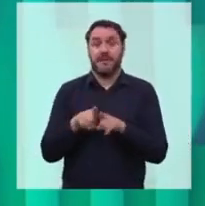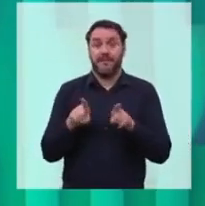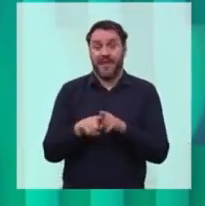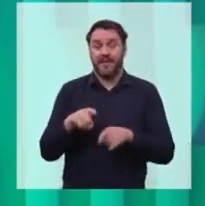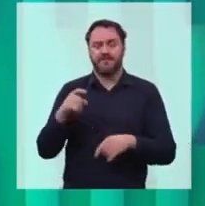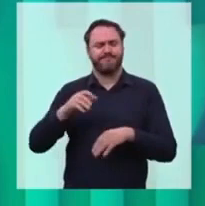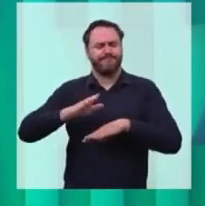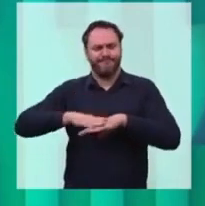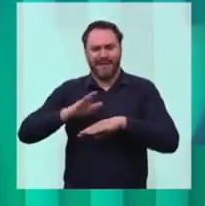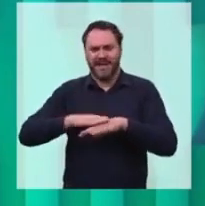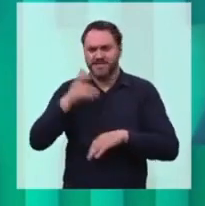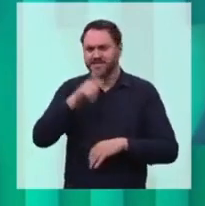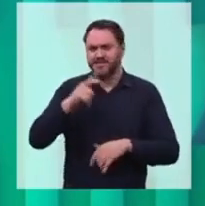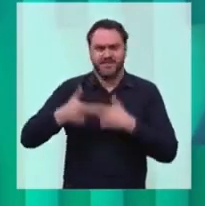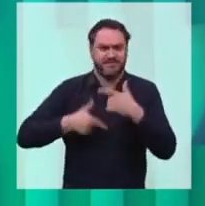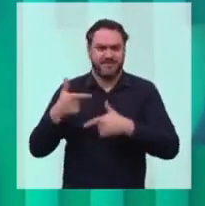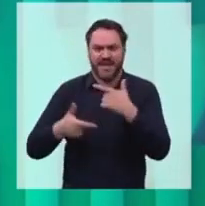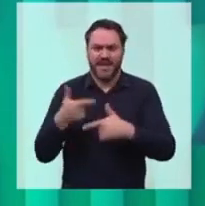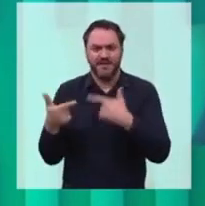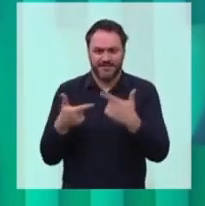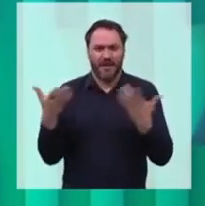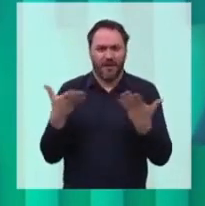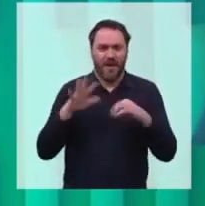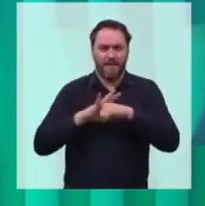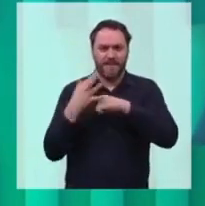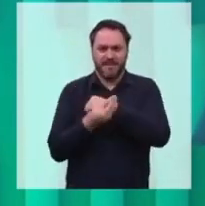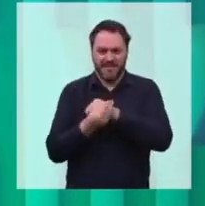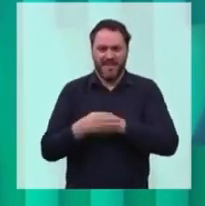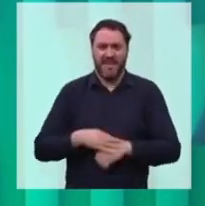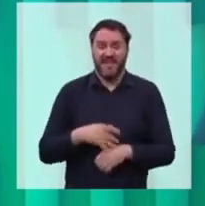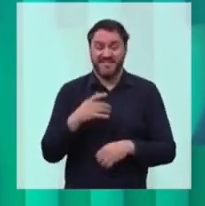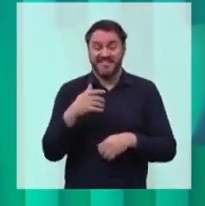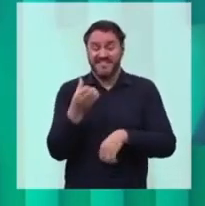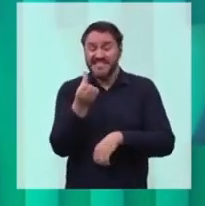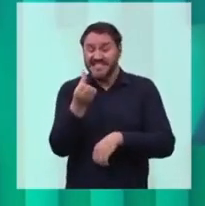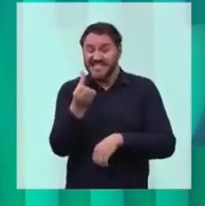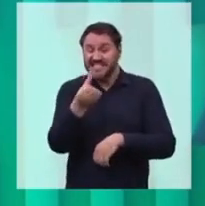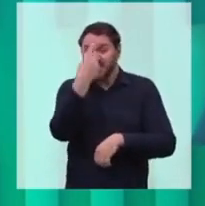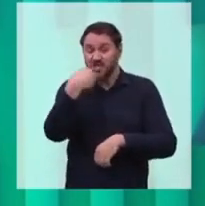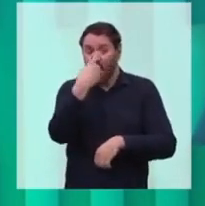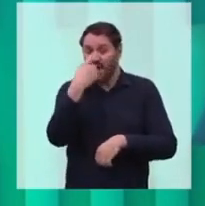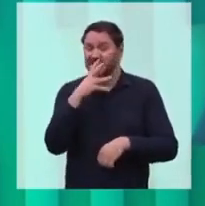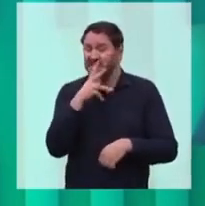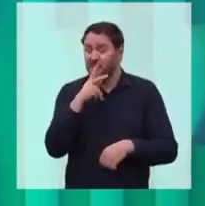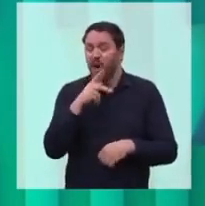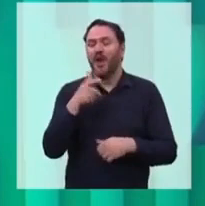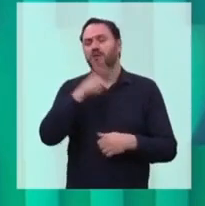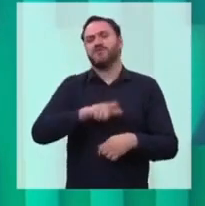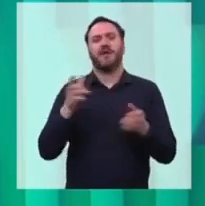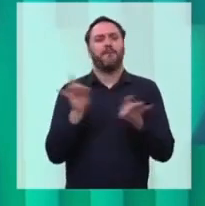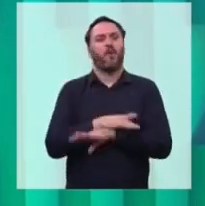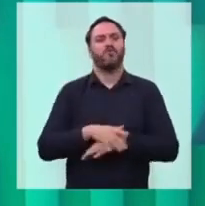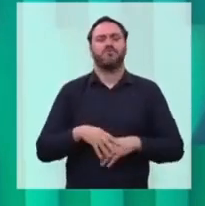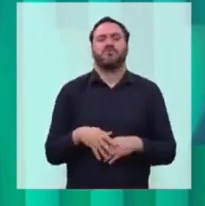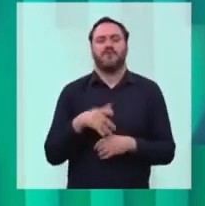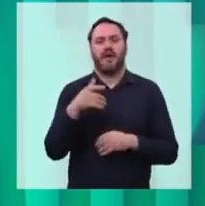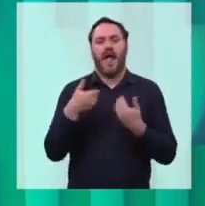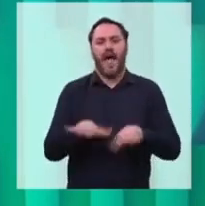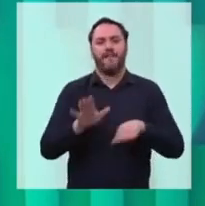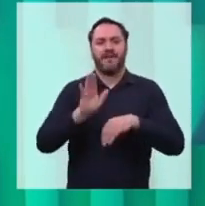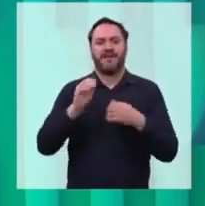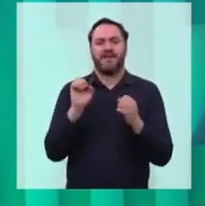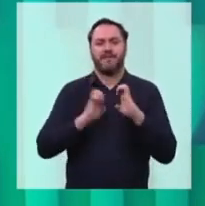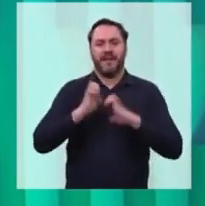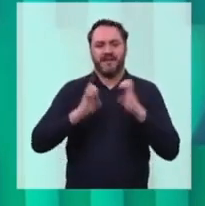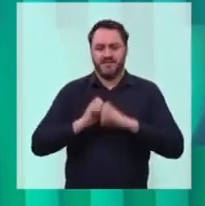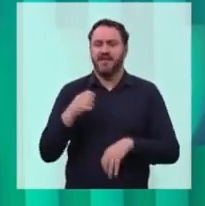empregos durante a pandemia. Um negócio pra abrir no Maranhão leva seis horas. Foi difícil, Melo, recuperar depois do estrago que o MDB do